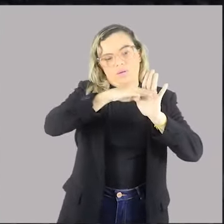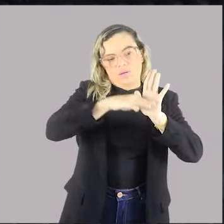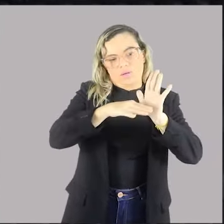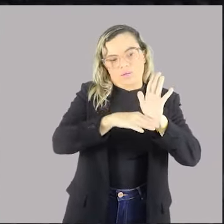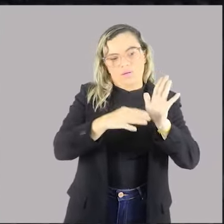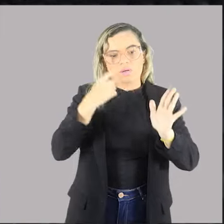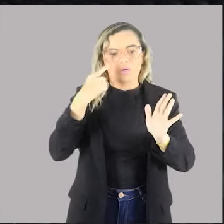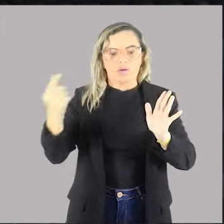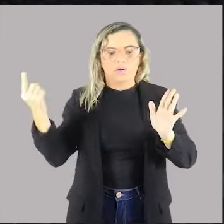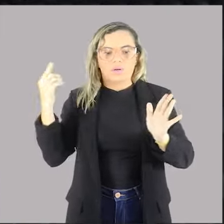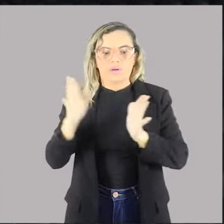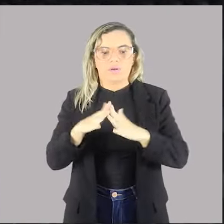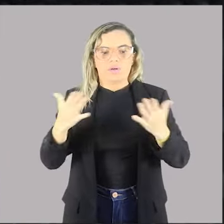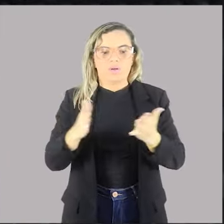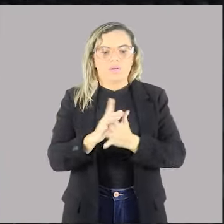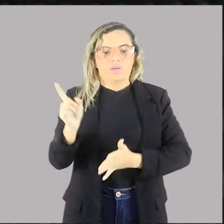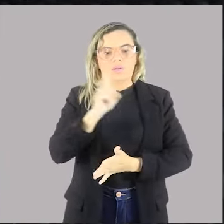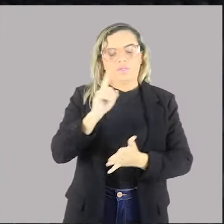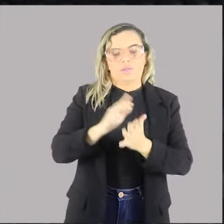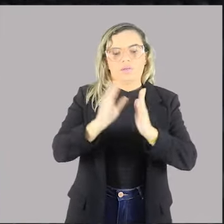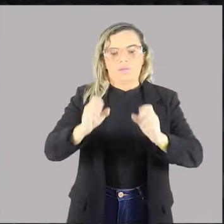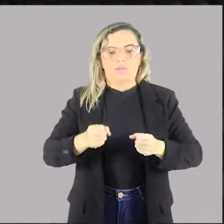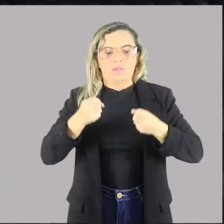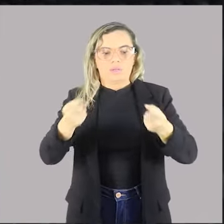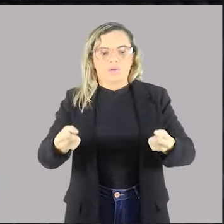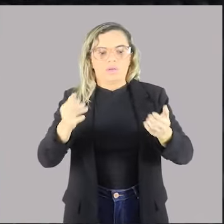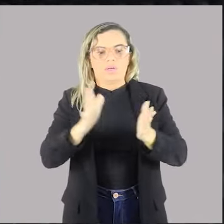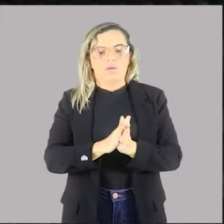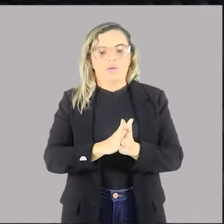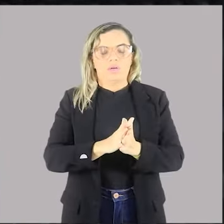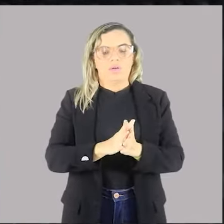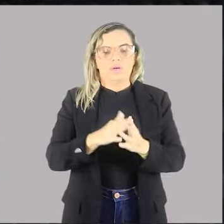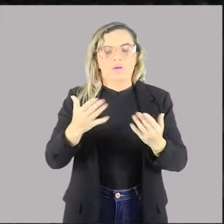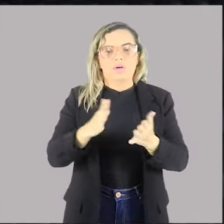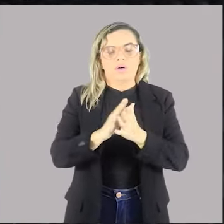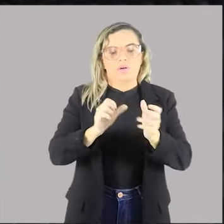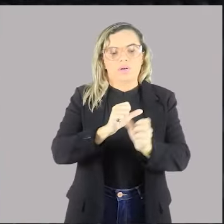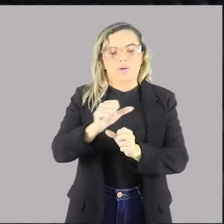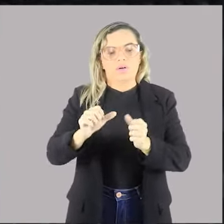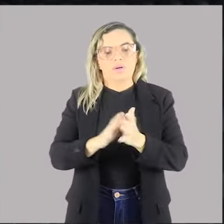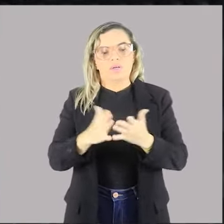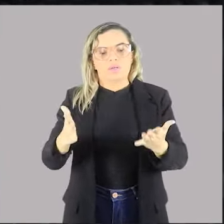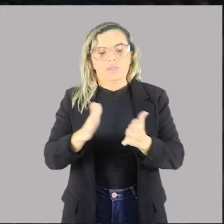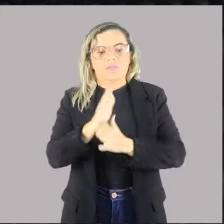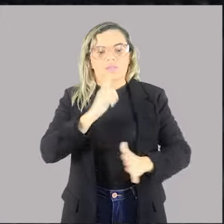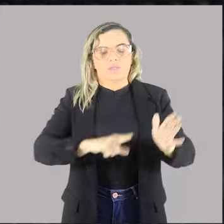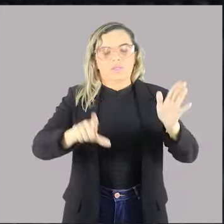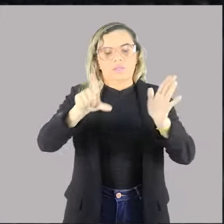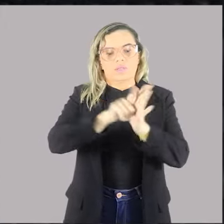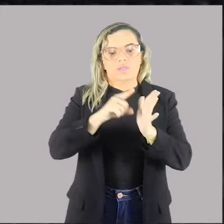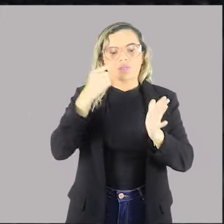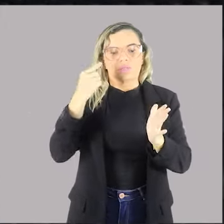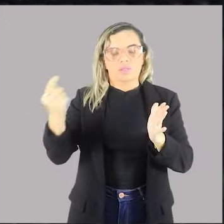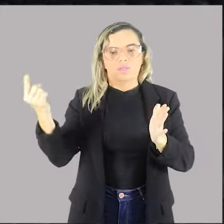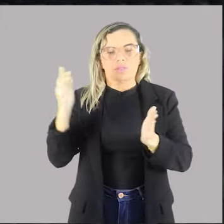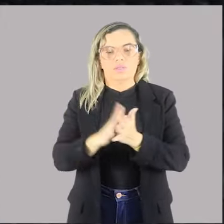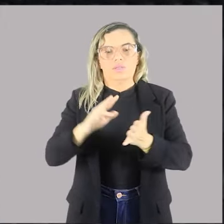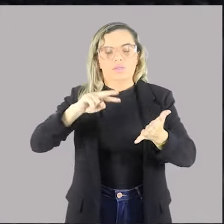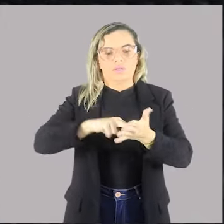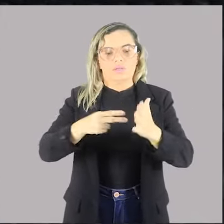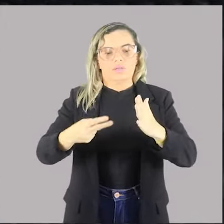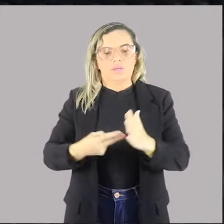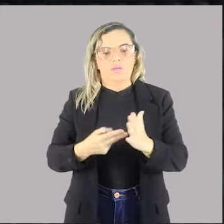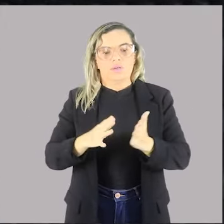se trata de poder para a edição de lei em sentido estrito. O que é a lei em sentido estrito? Bom, a lei em sentido